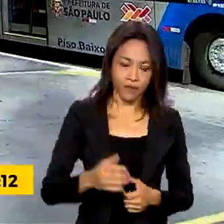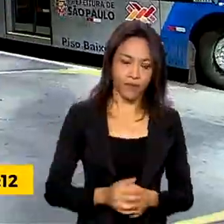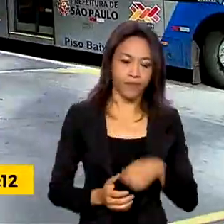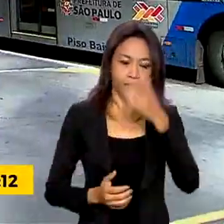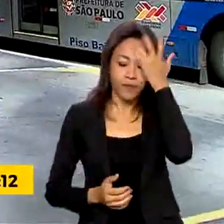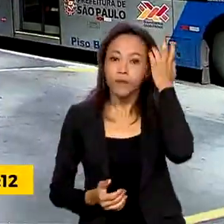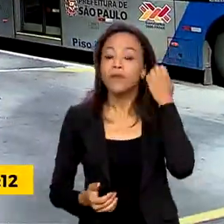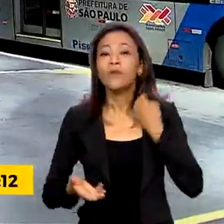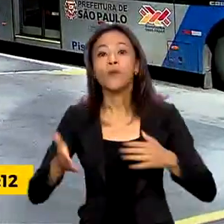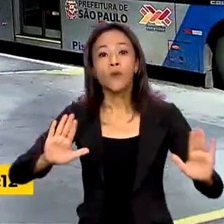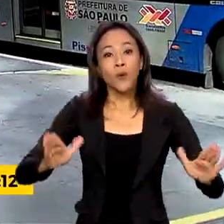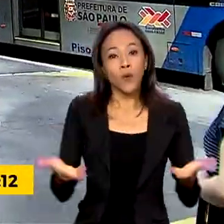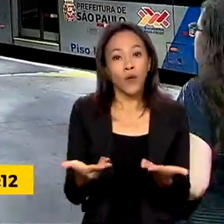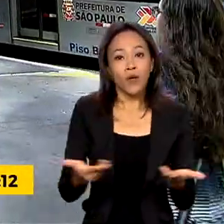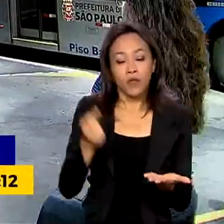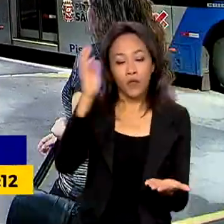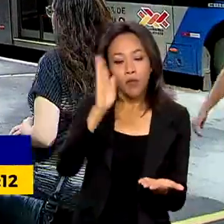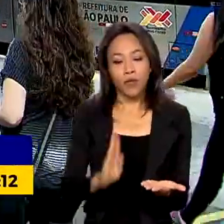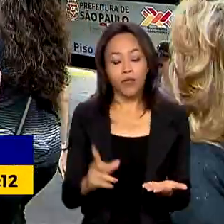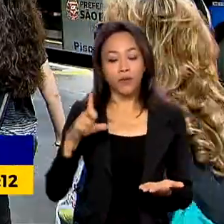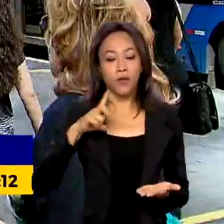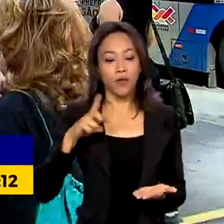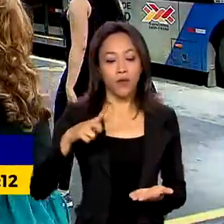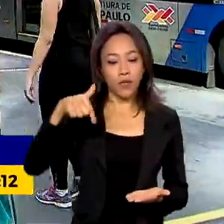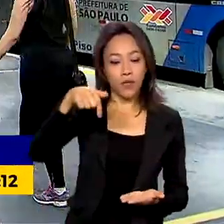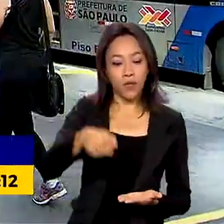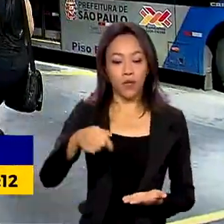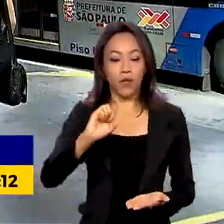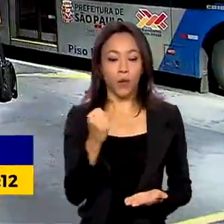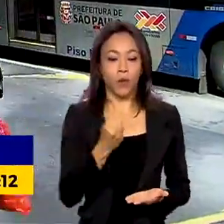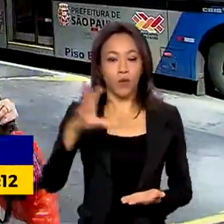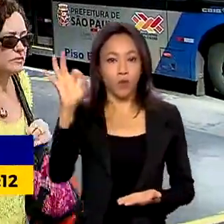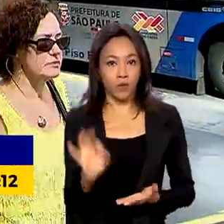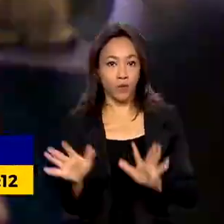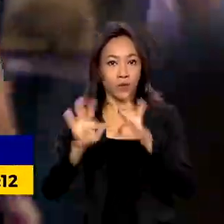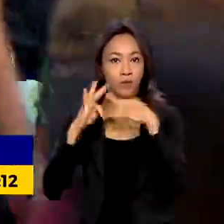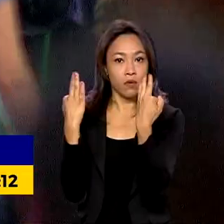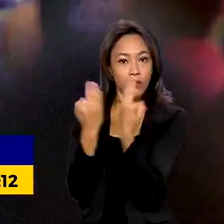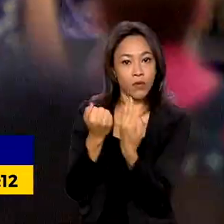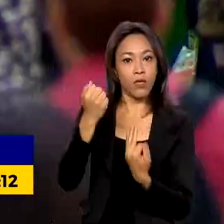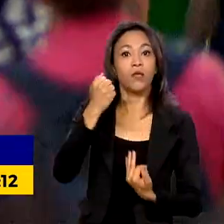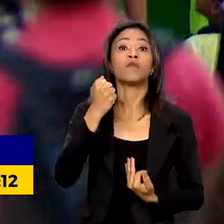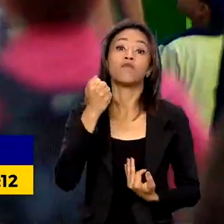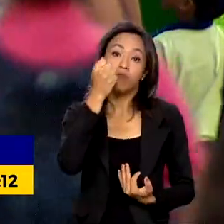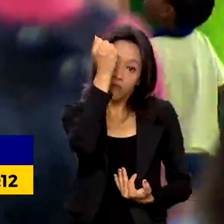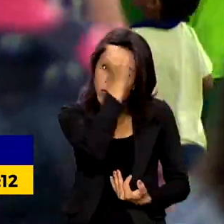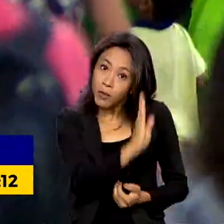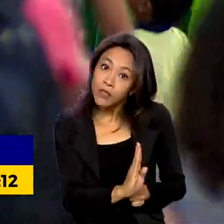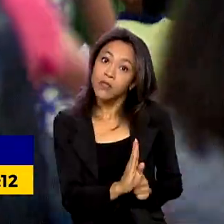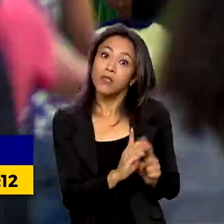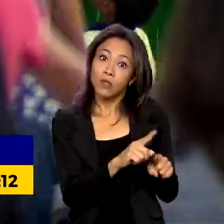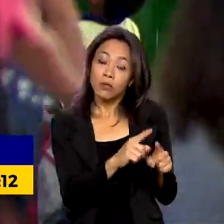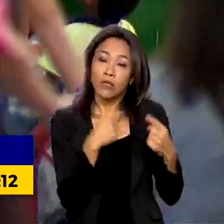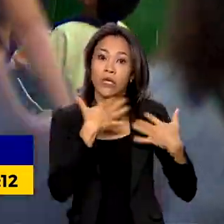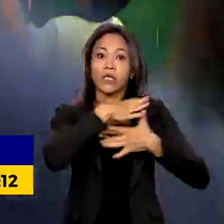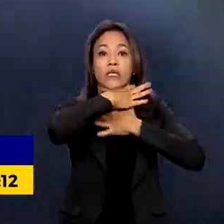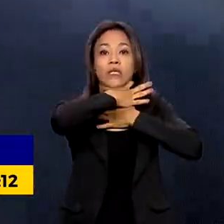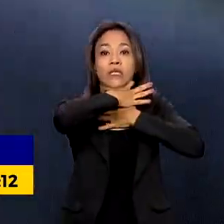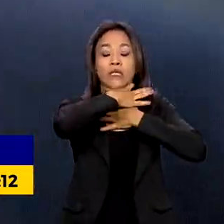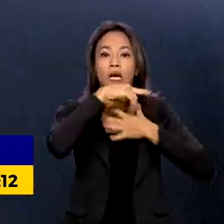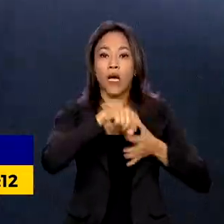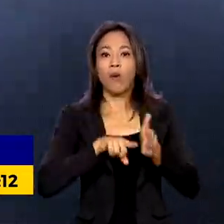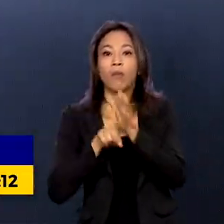Hoje, no Brasil, cerca de 78% das famílias brasileiras estão endividadas. É o que mostra um